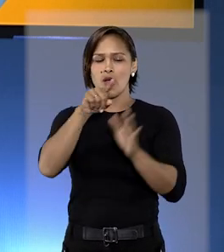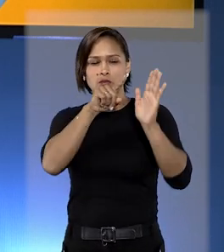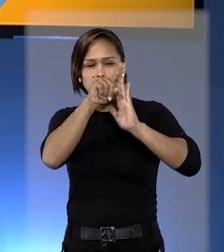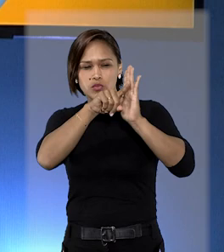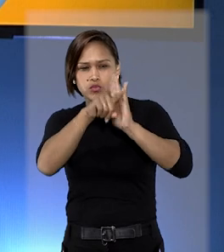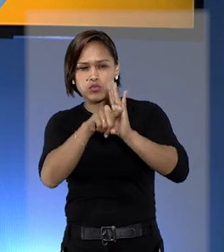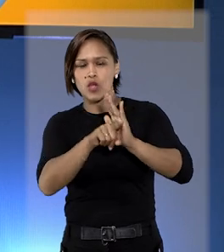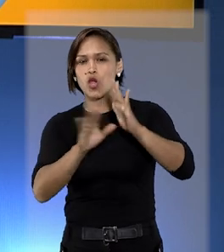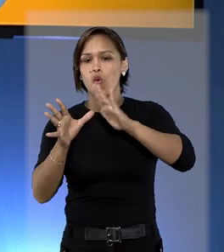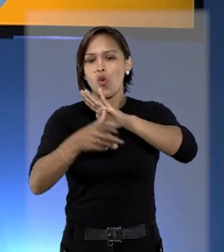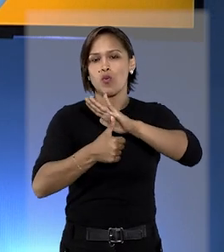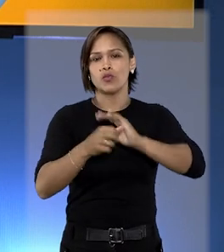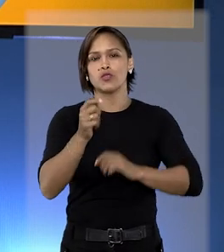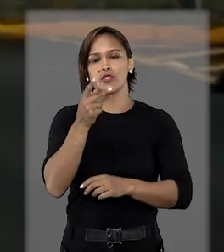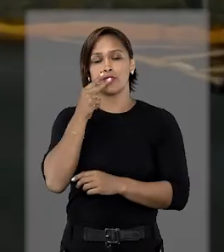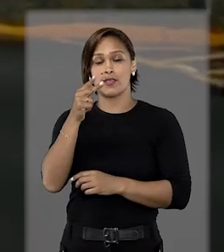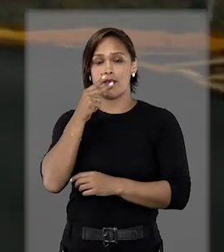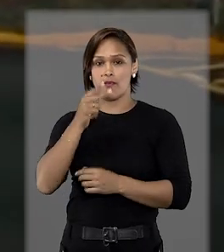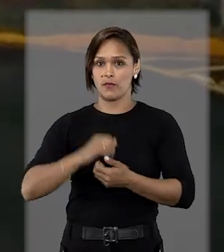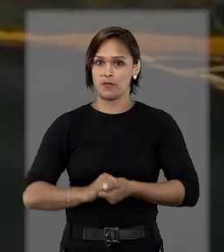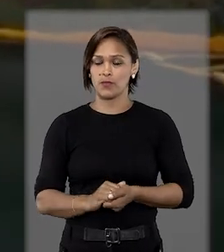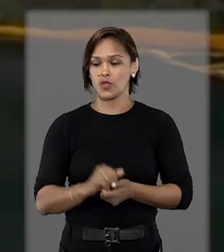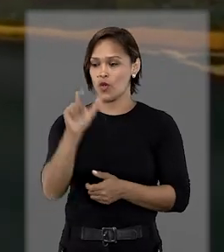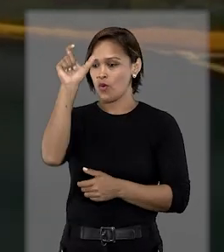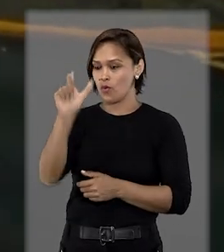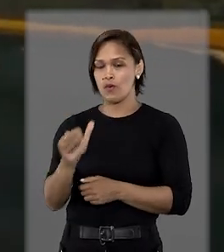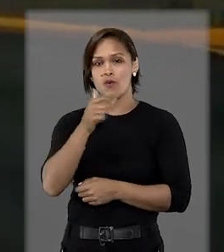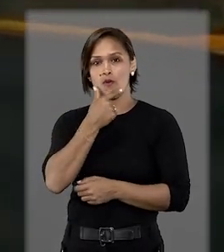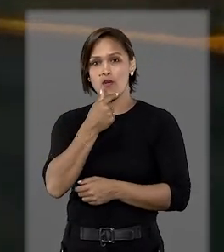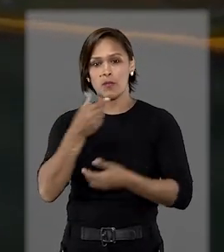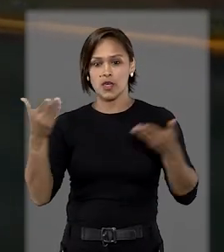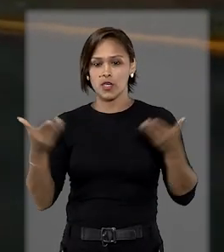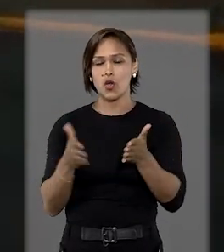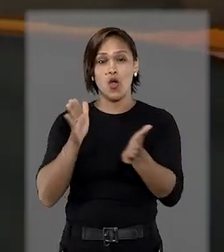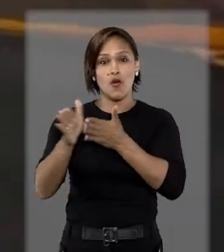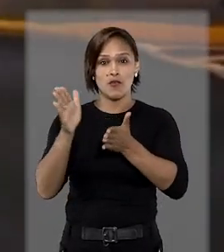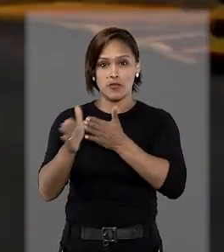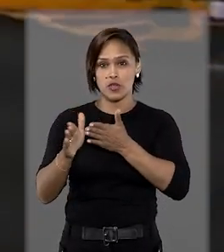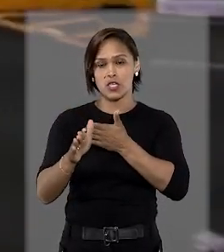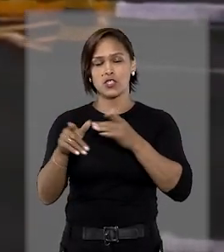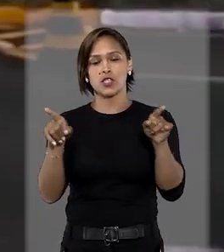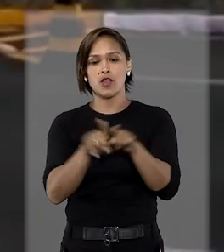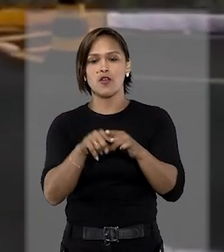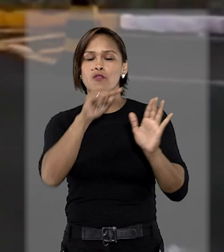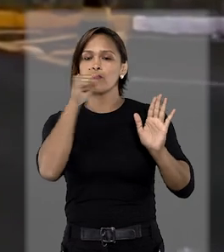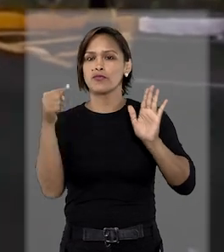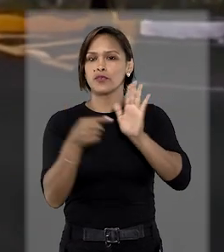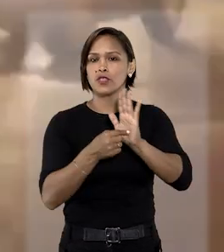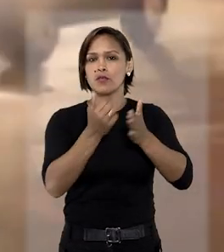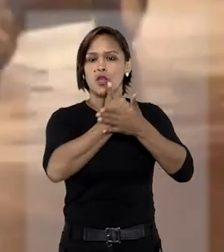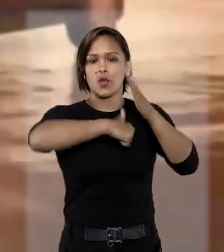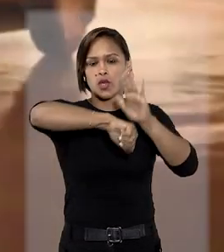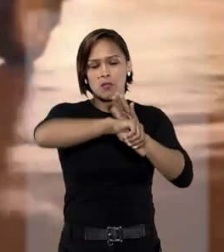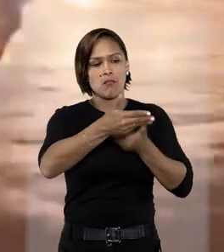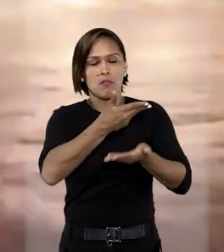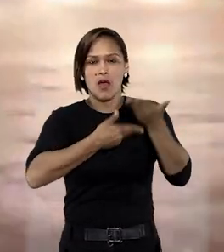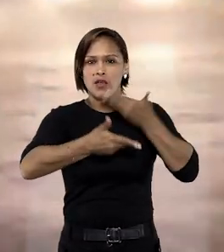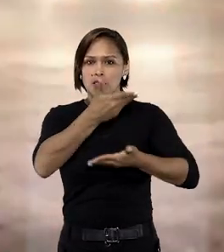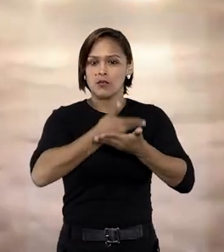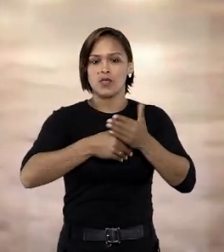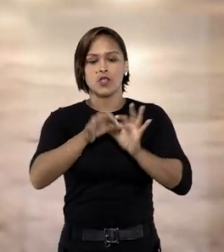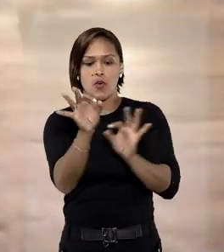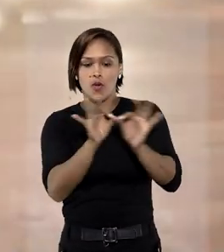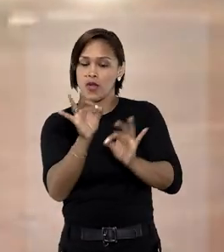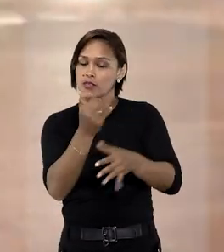por contrabando de cigarros. O homem, que atualmente está foragido, foi denunciado pelos crimes de participação em